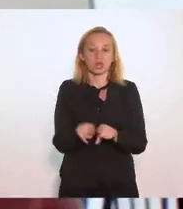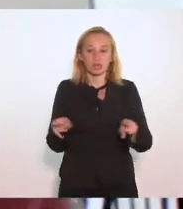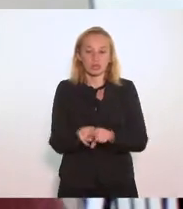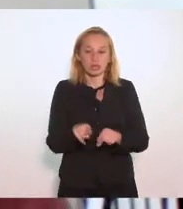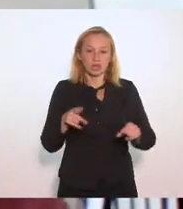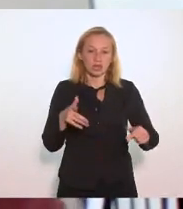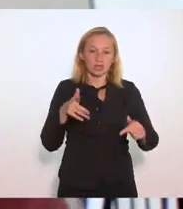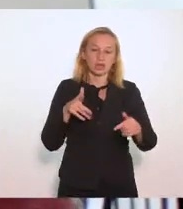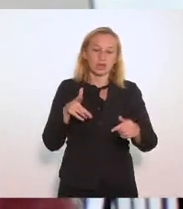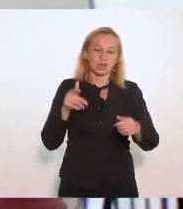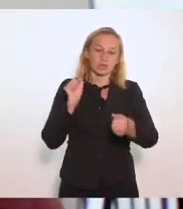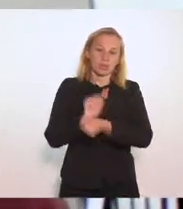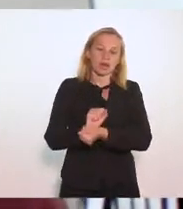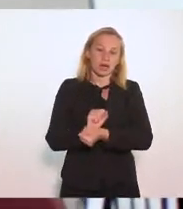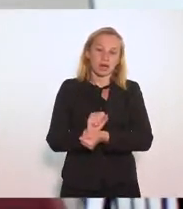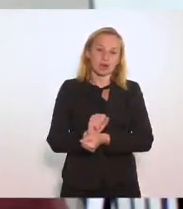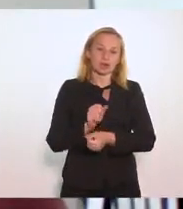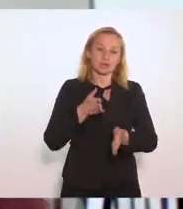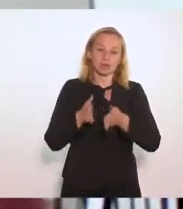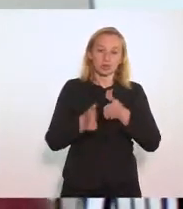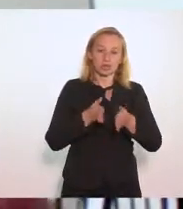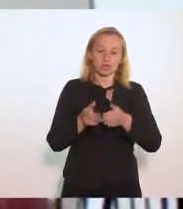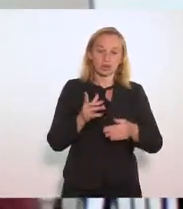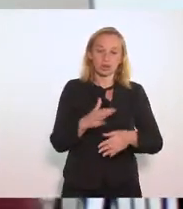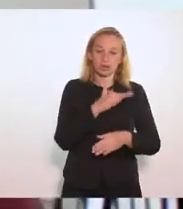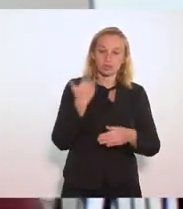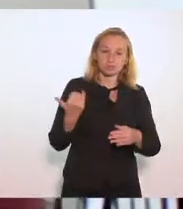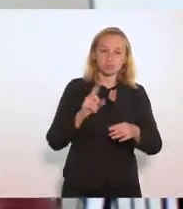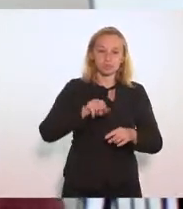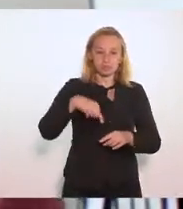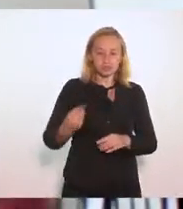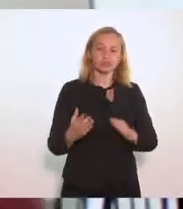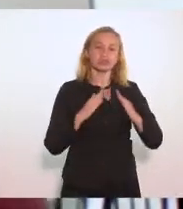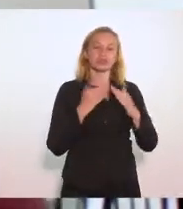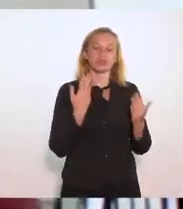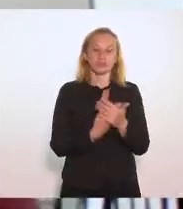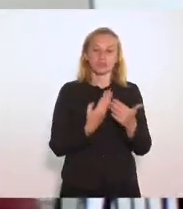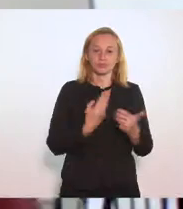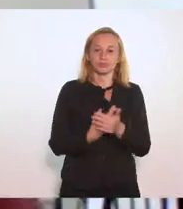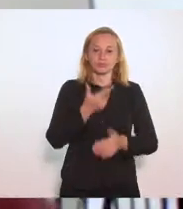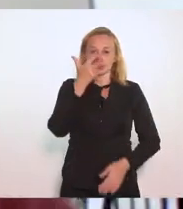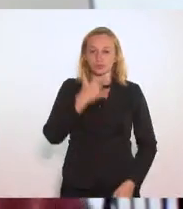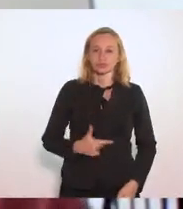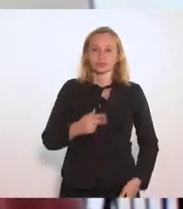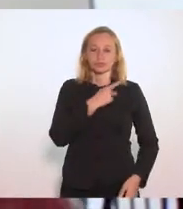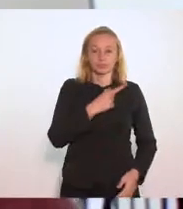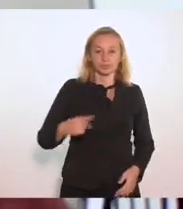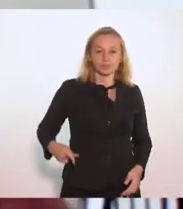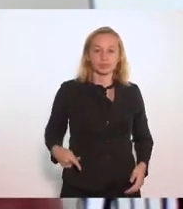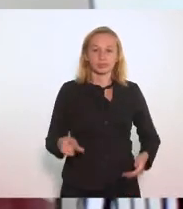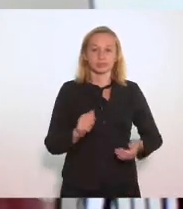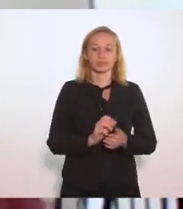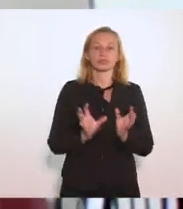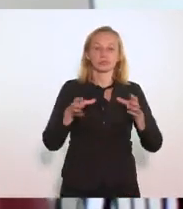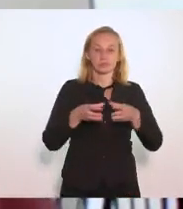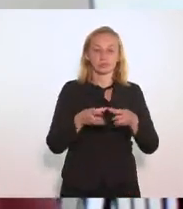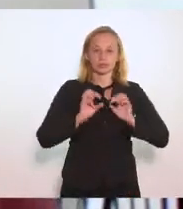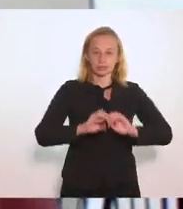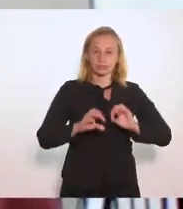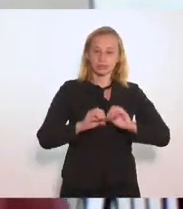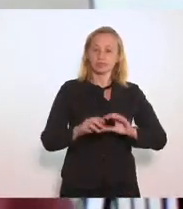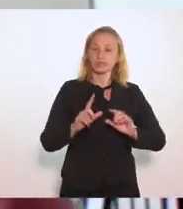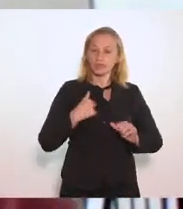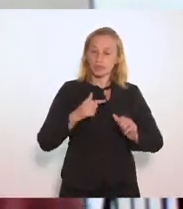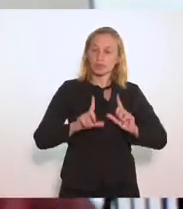processo que vai levar a população à morte. Movo sobre escola porque sou presidente da Comissão de Educação, é a área que eu atuo, é um